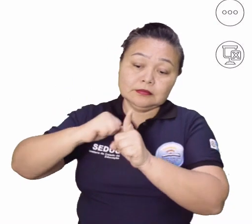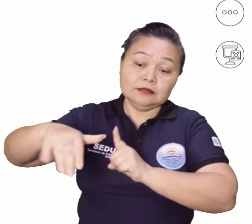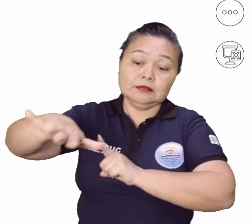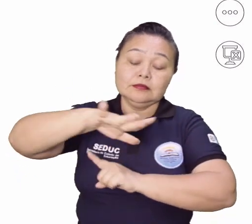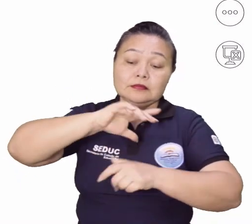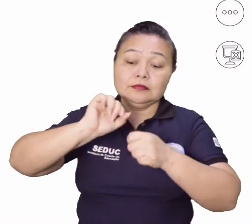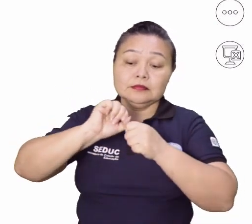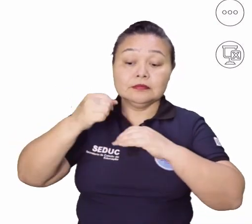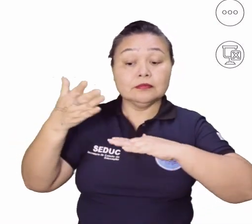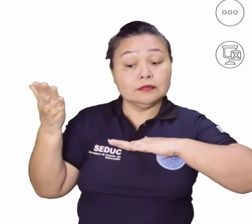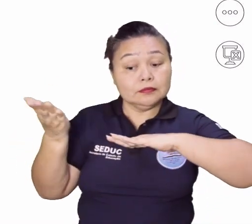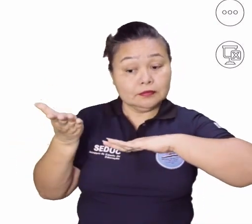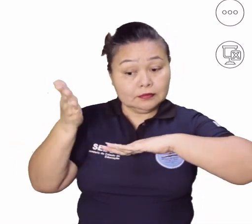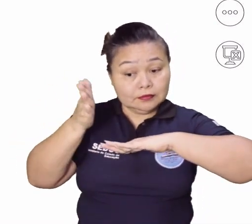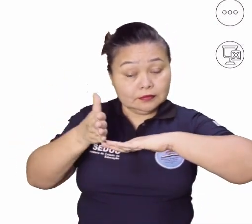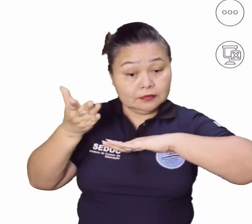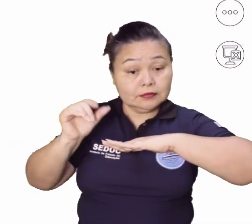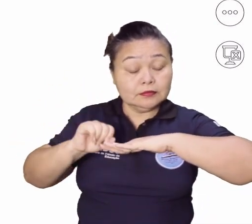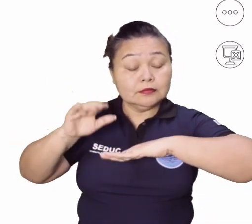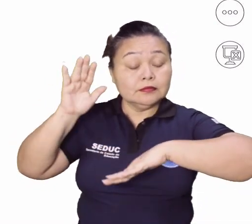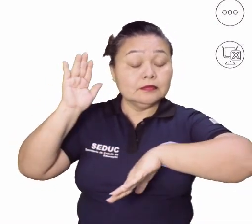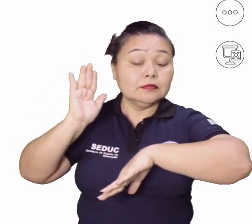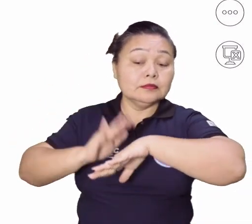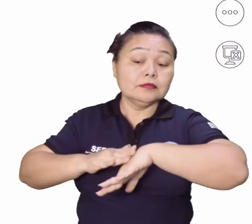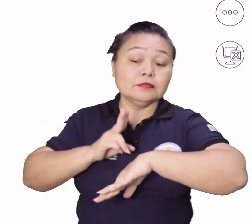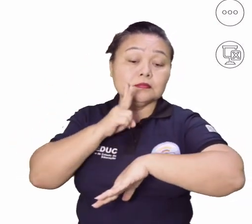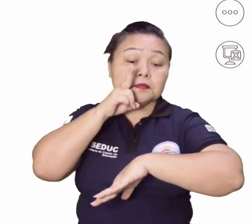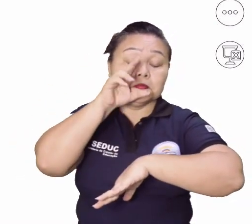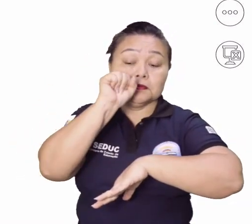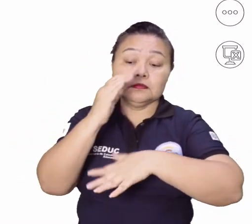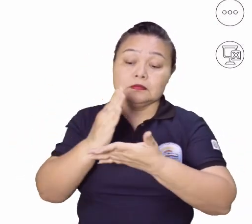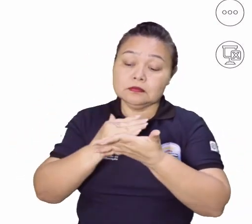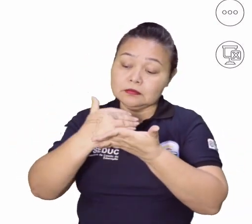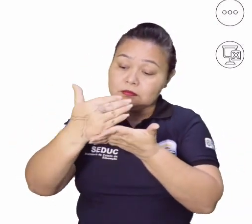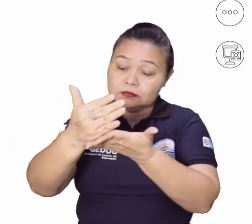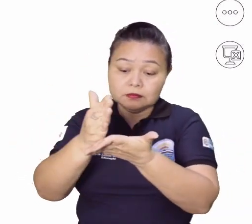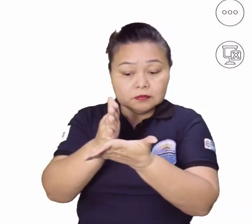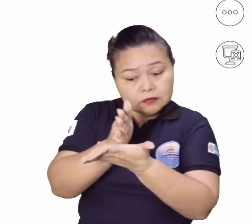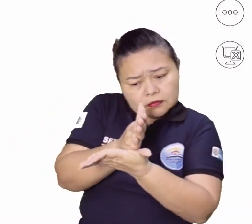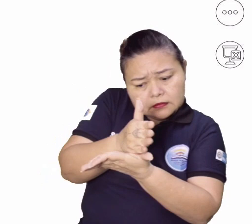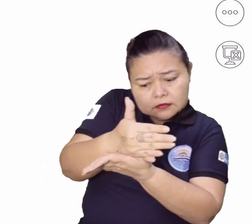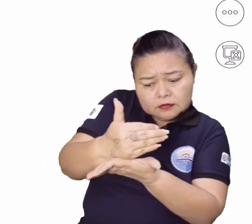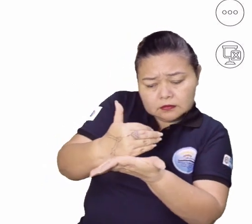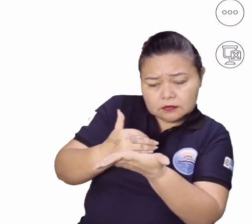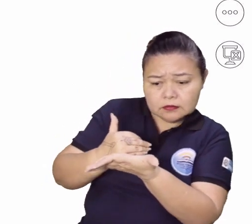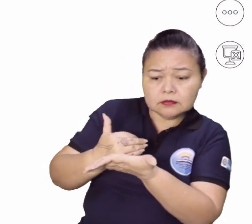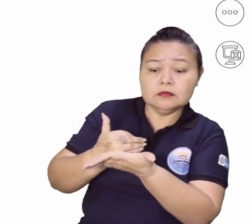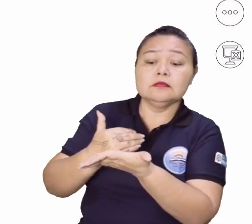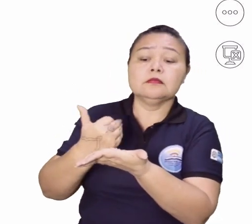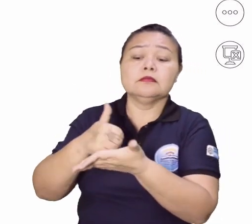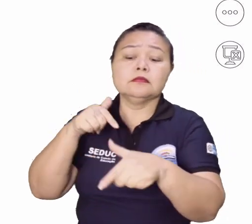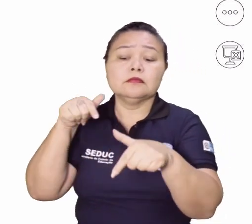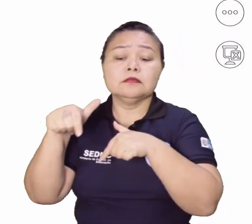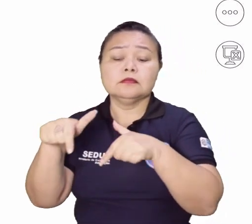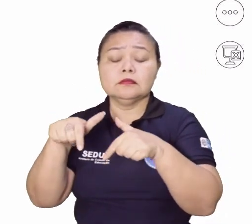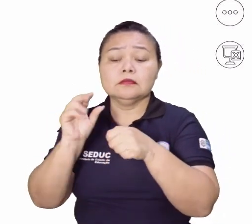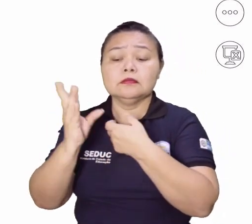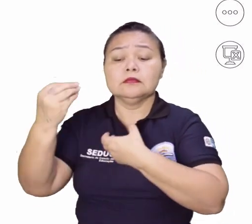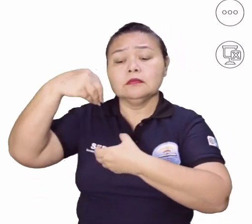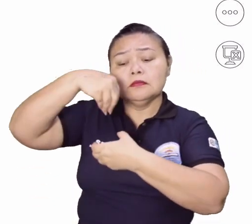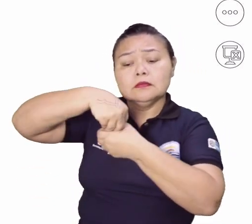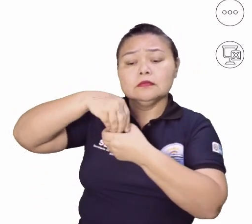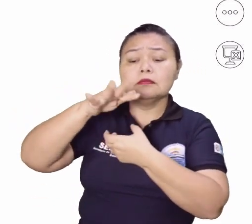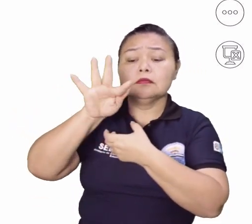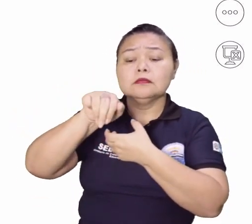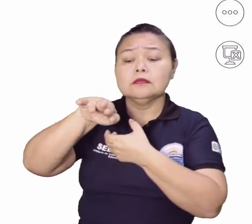e ele se acentuou ainda mais com a divisão social do trabalho, né? Que aumentou as funções dentro da